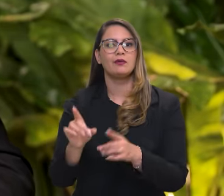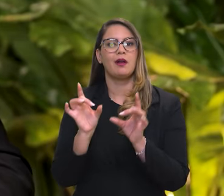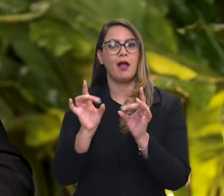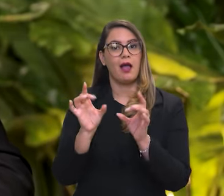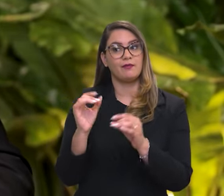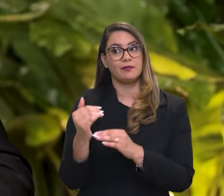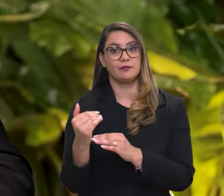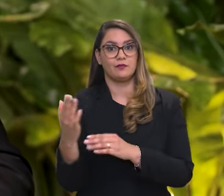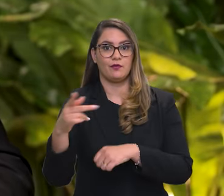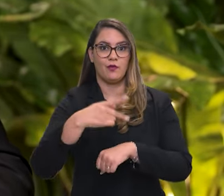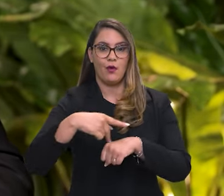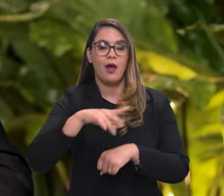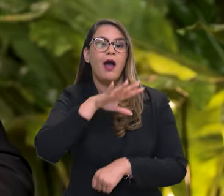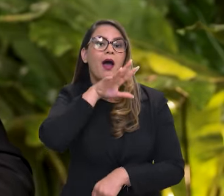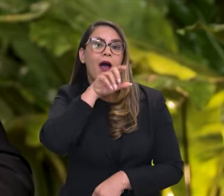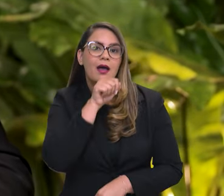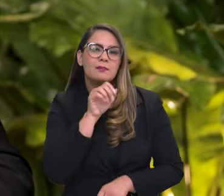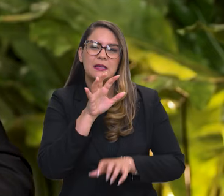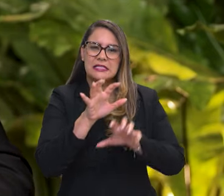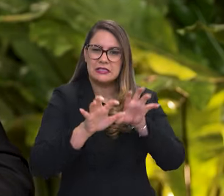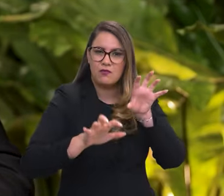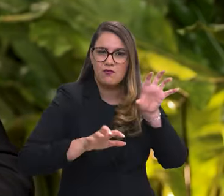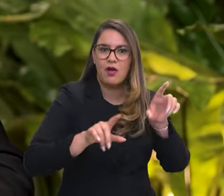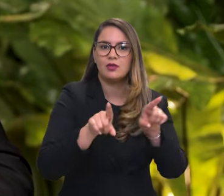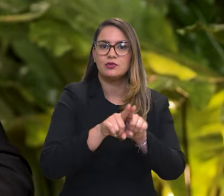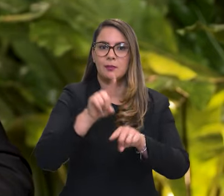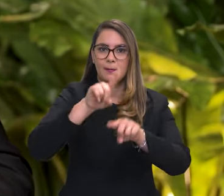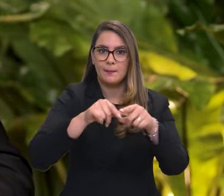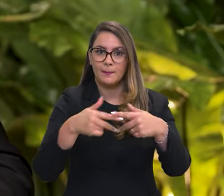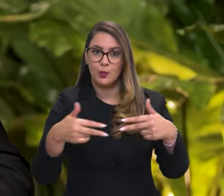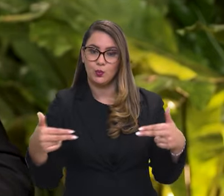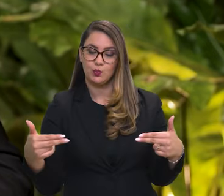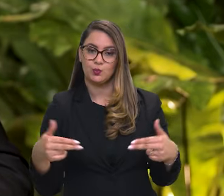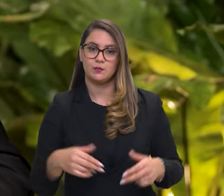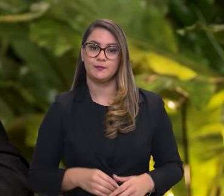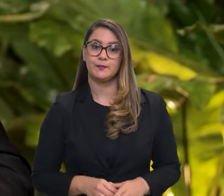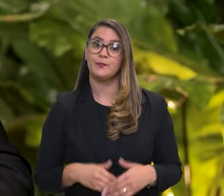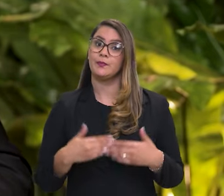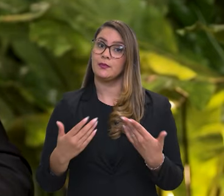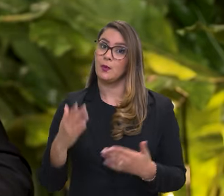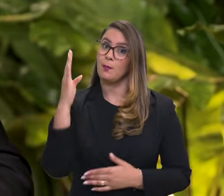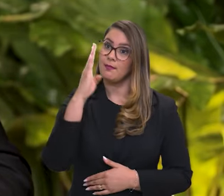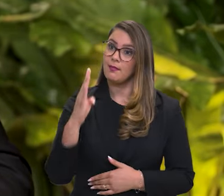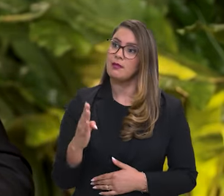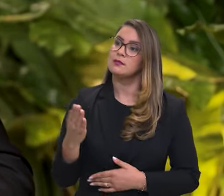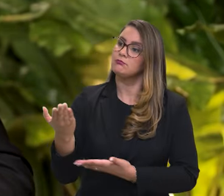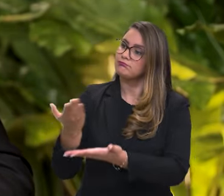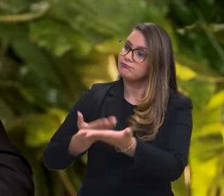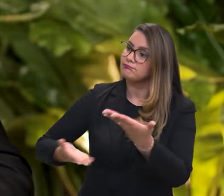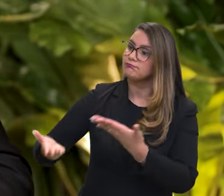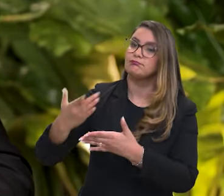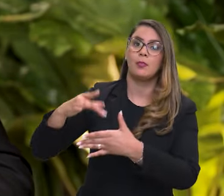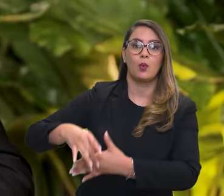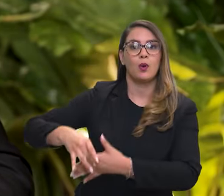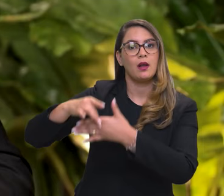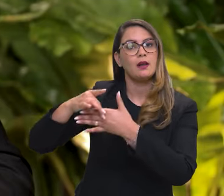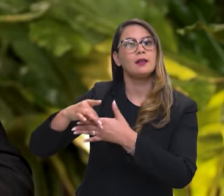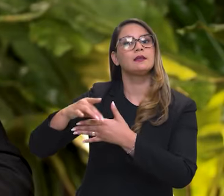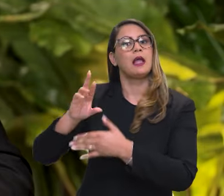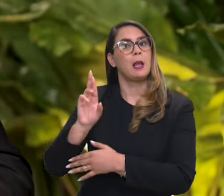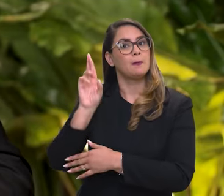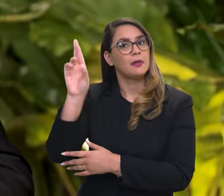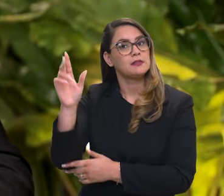coibir o tráfico internacional de espécies selvagens e os seus produtos e subprodutos. Então, o Brasil conversa com as